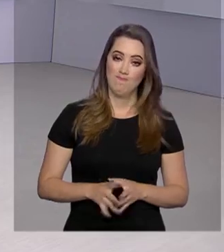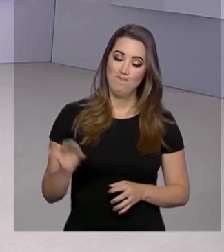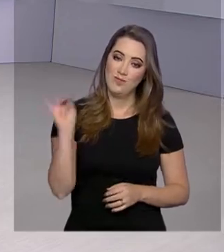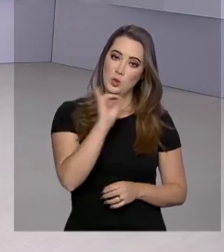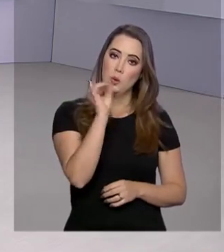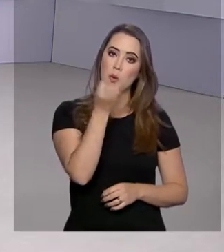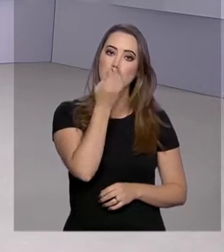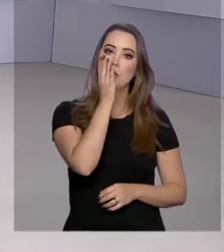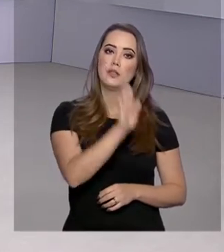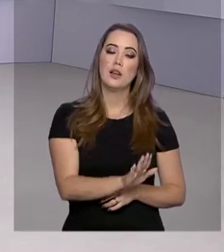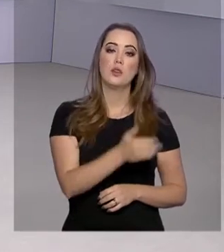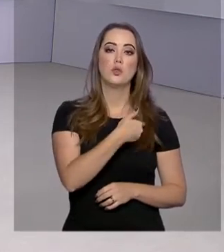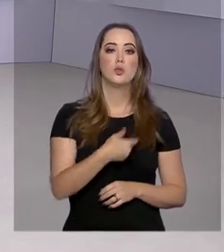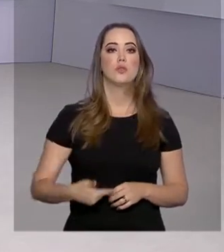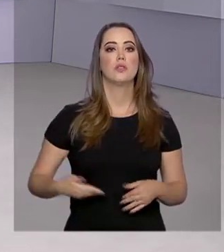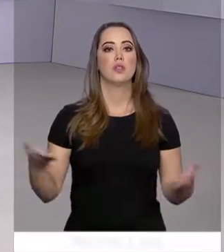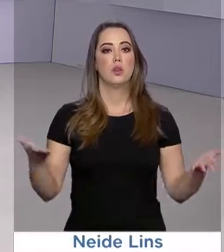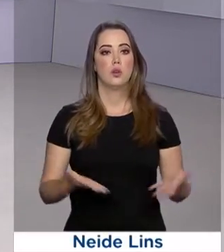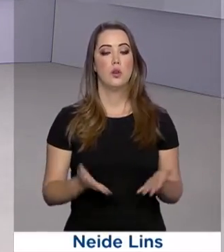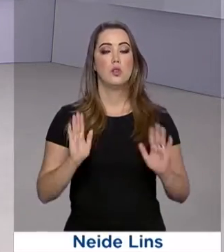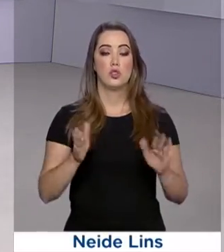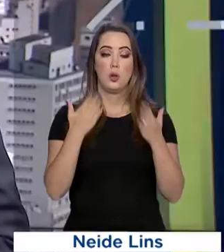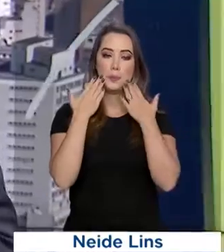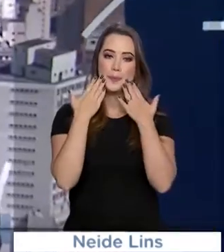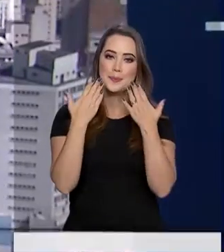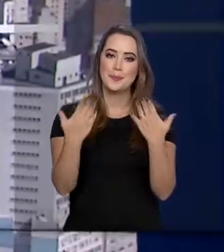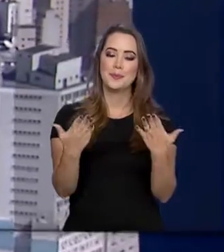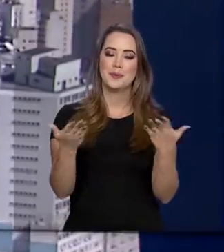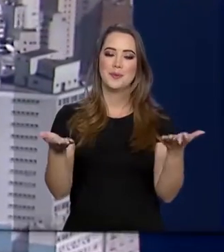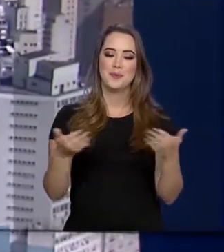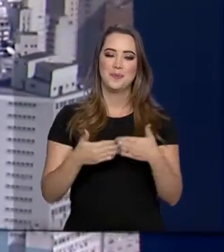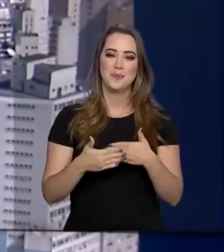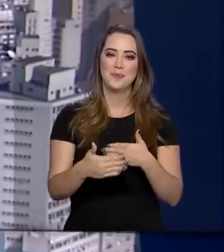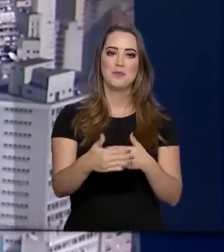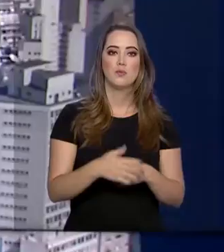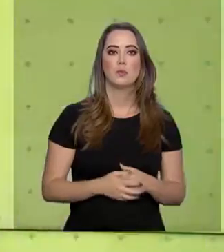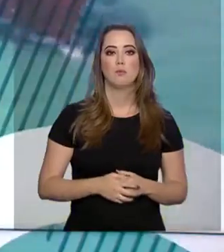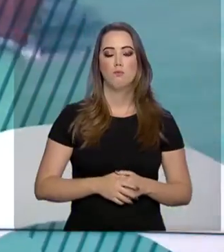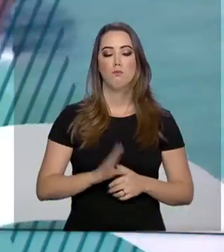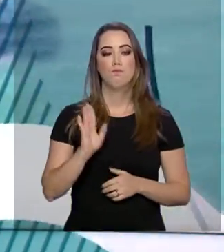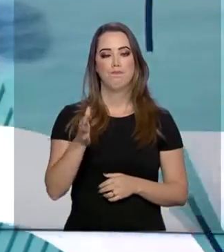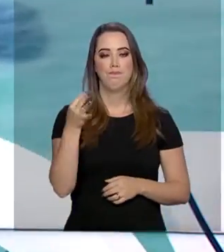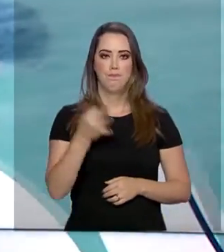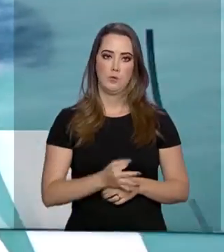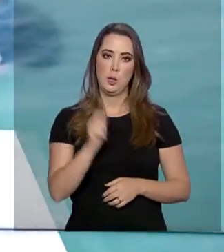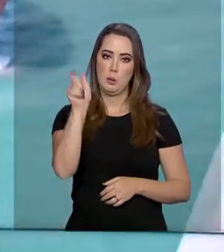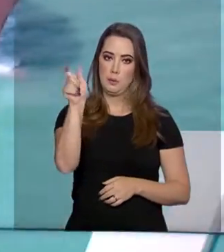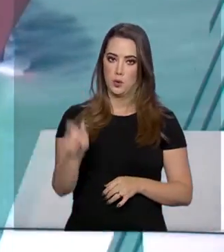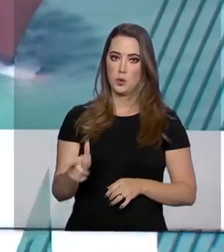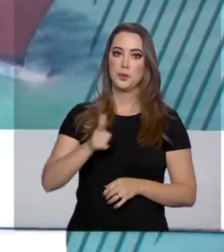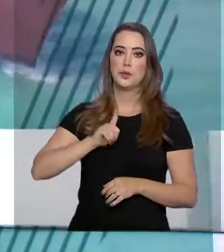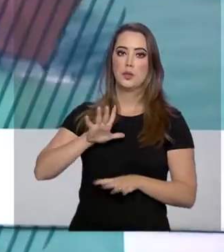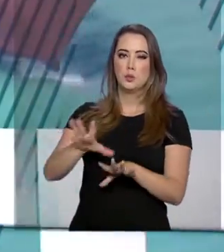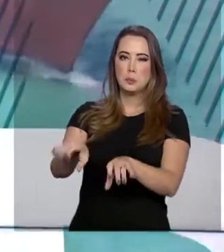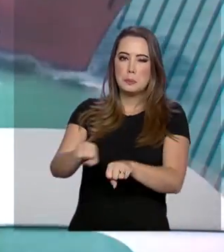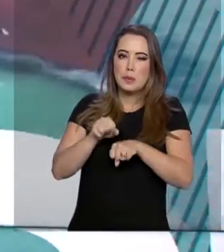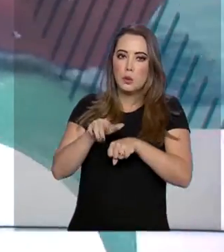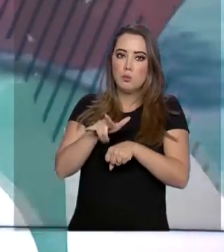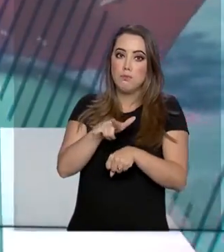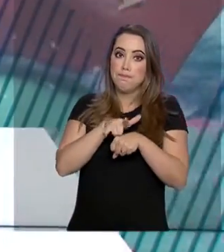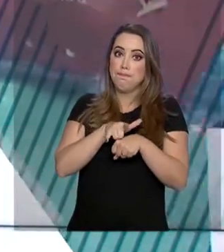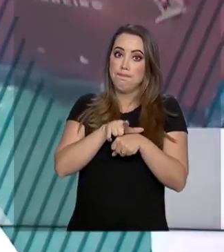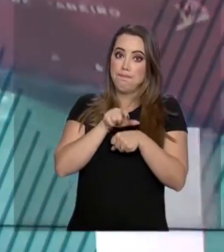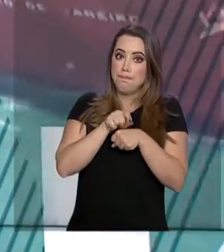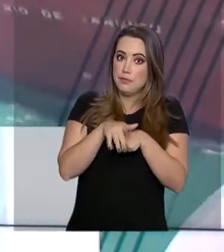Olá, boa tarde. O governo agora já está no ar. Com a confirmação do primeiro caso do novo coronavírus no Brasil, o Ministério da